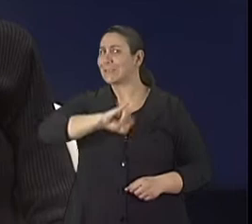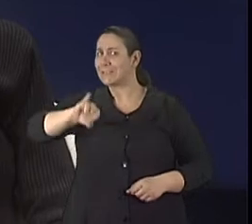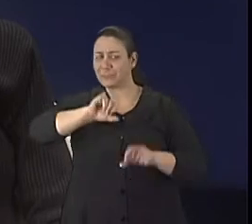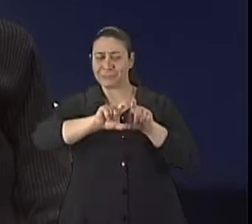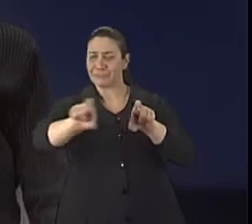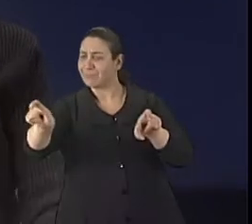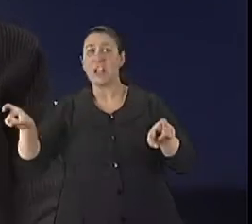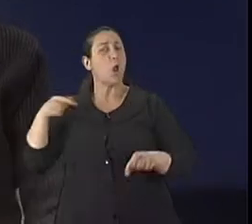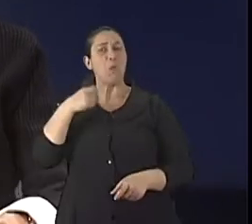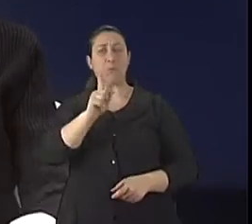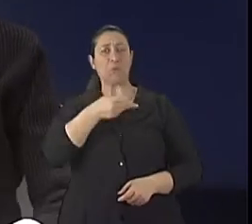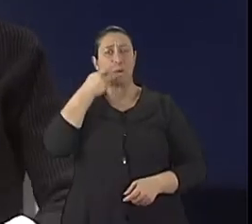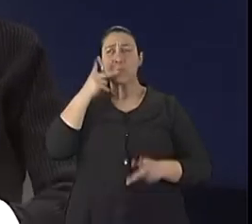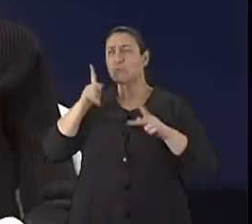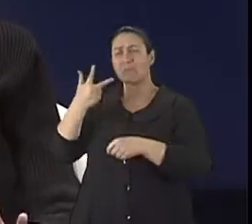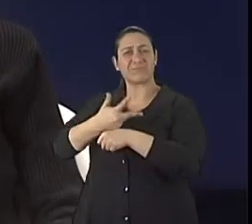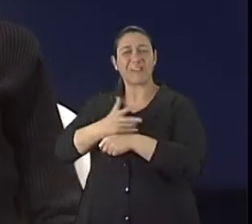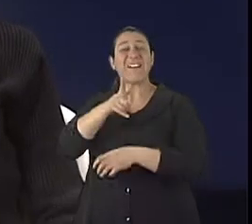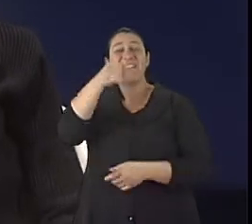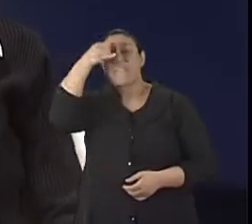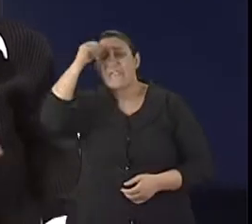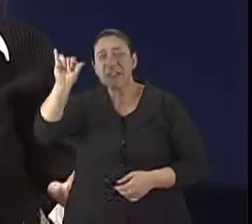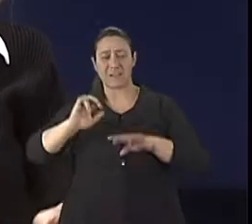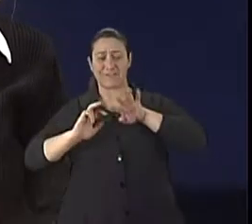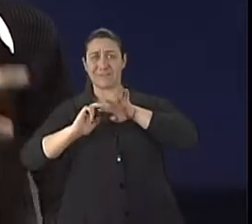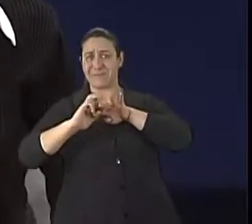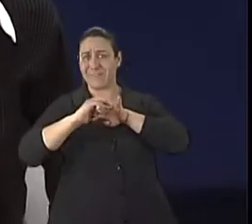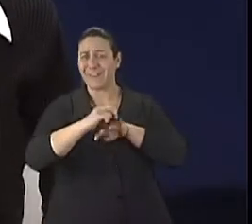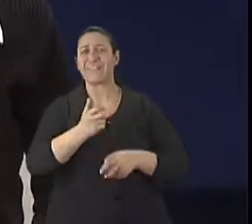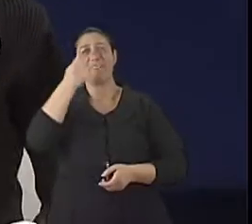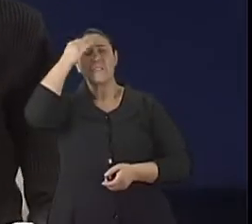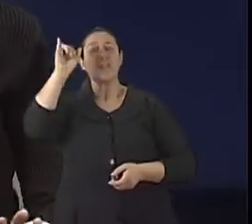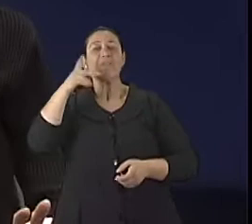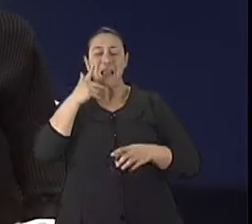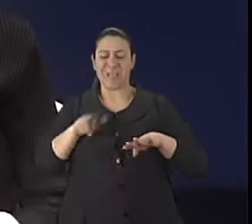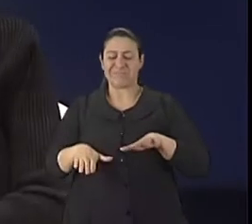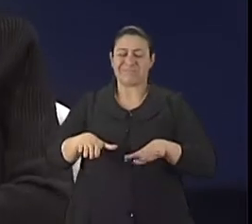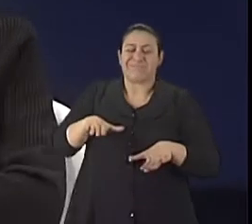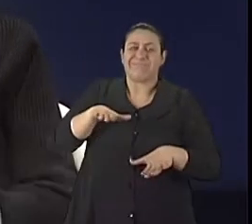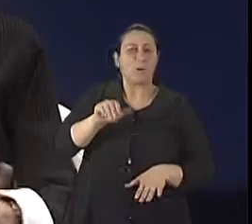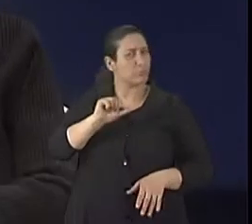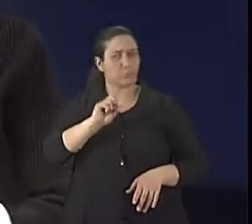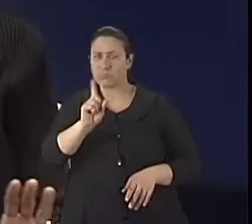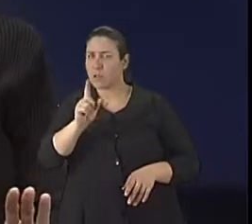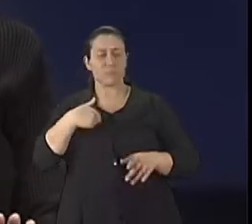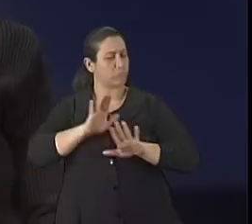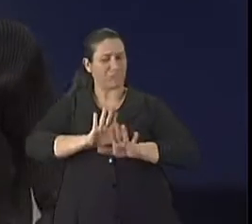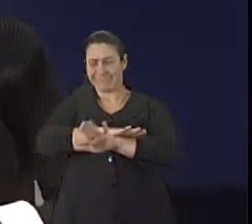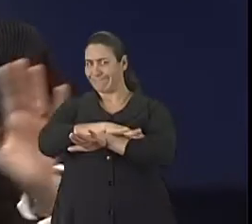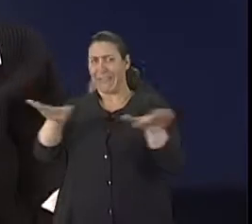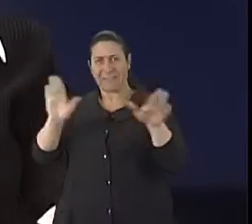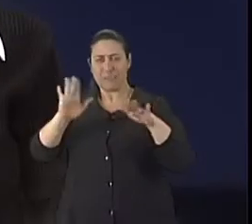para qualquer um. Eu evito escada. Escada na banheira é impossível. Pode, ah, é ruim de levantar o pé, é ruim de levantar o pé. Mas a escada, eu não ponho